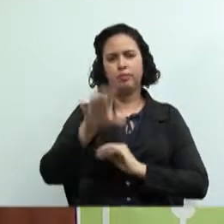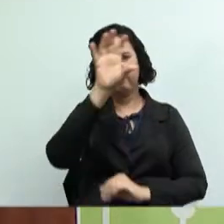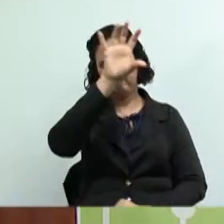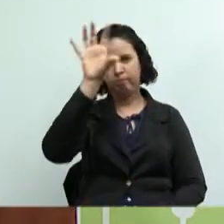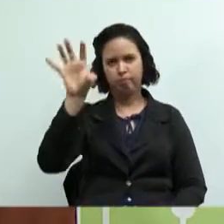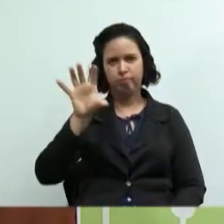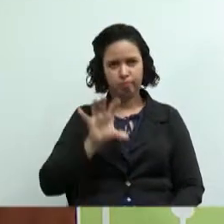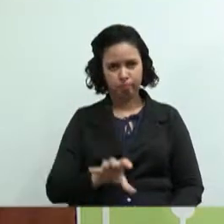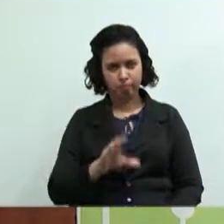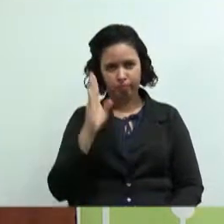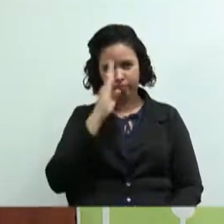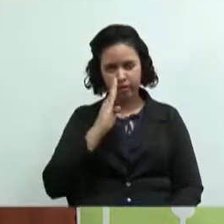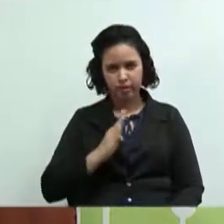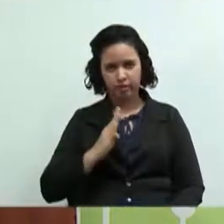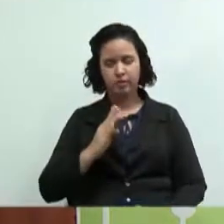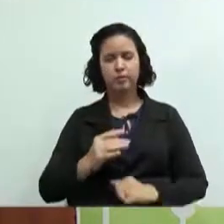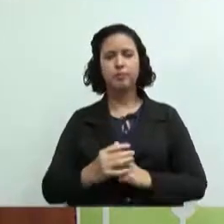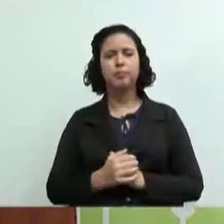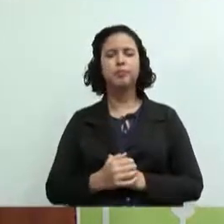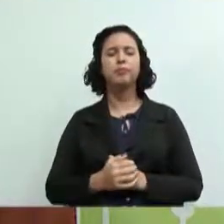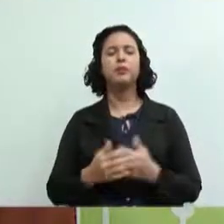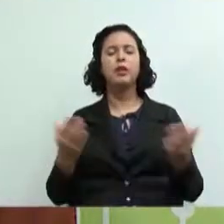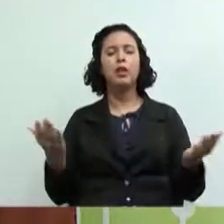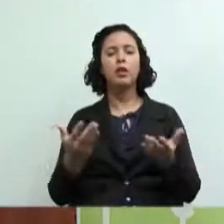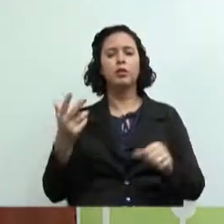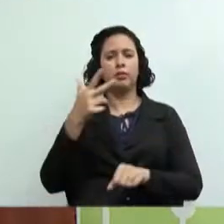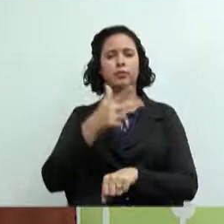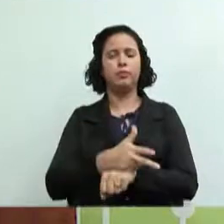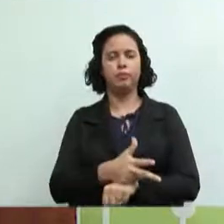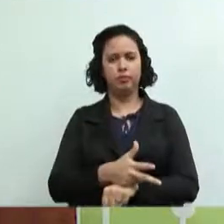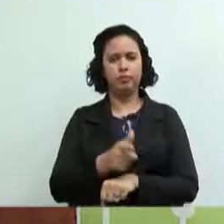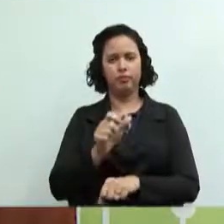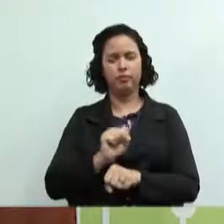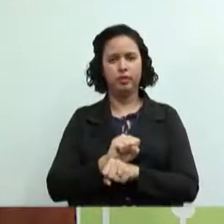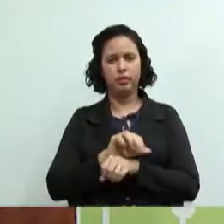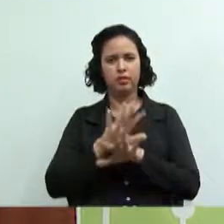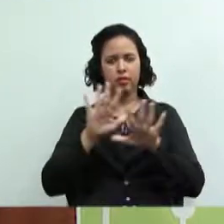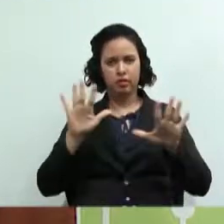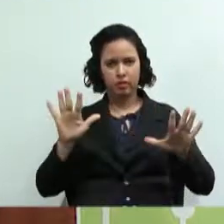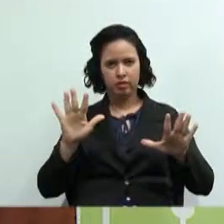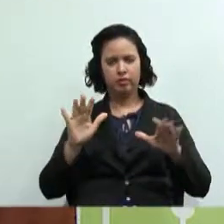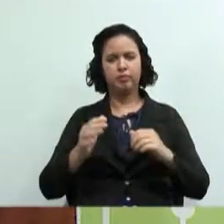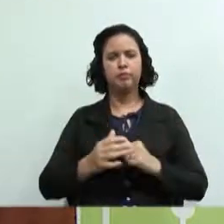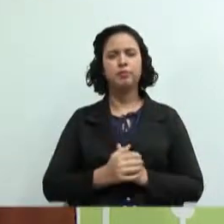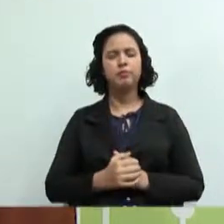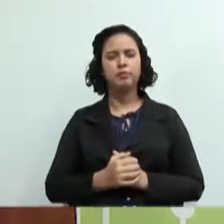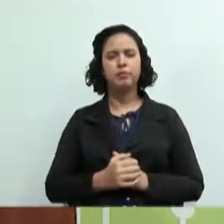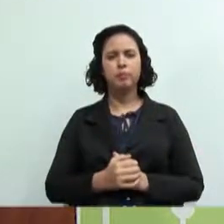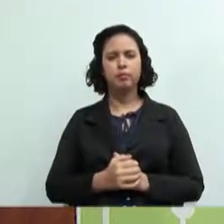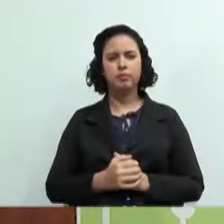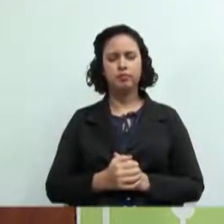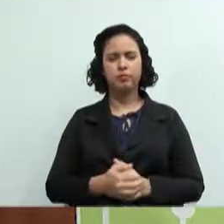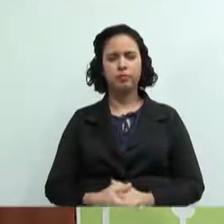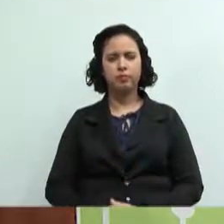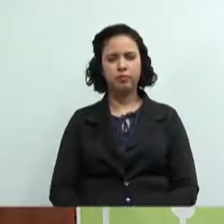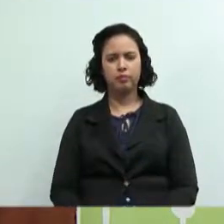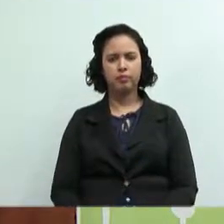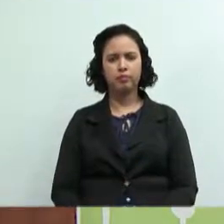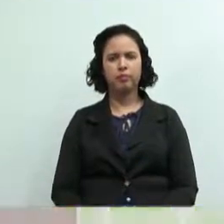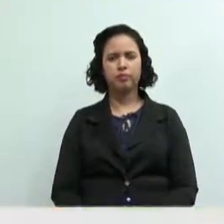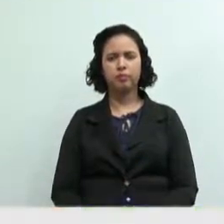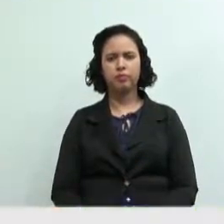Agora, mais uma vez, veremos um pequeno vídeo para sua melhor compreensão sobre o tema, sobre esse ramo do cooperativismo. Até!